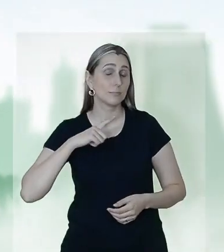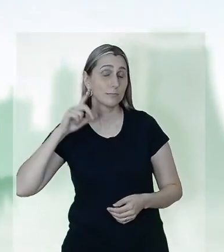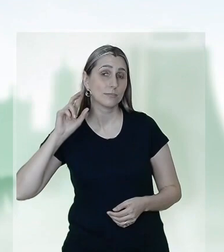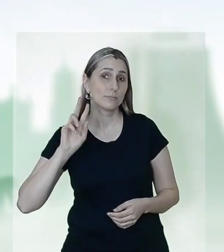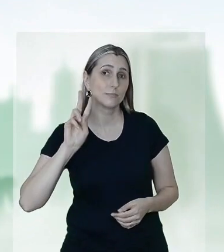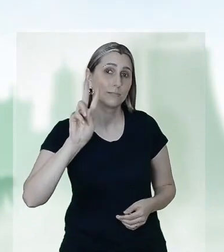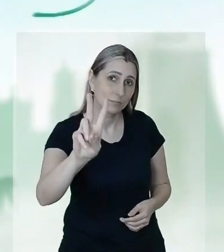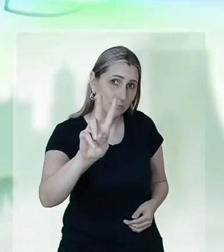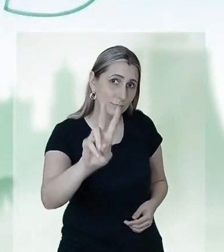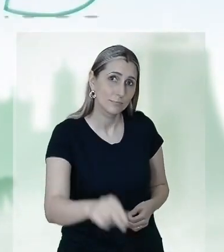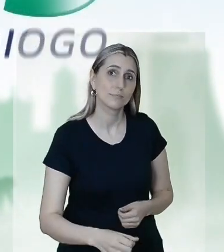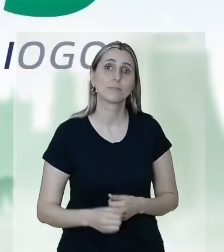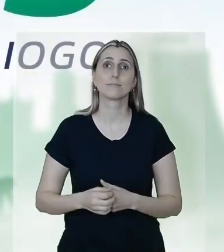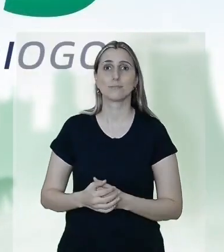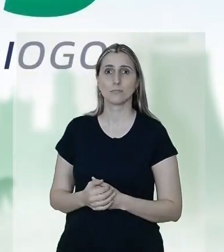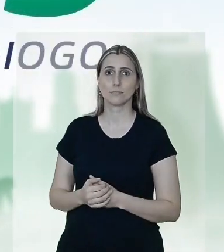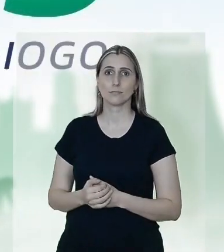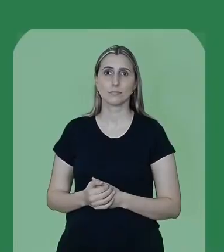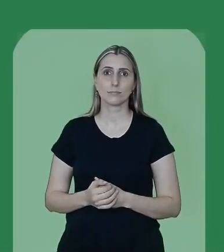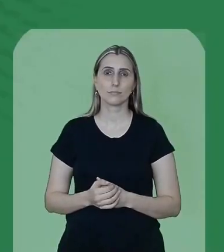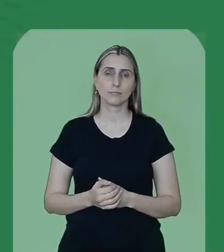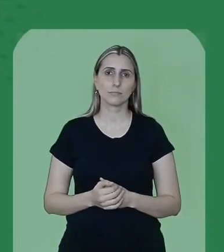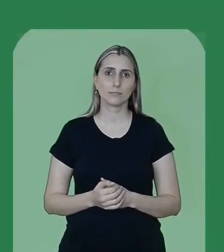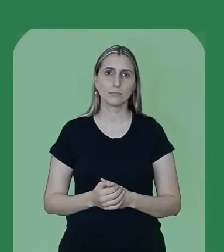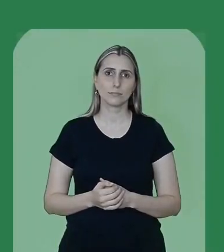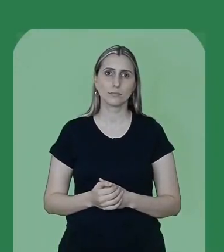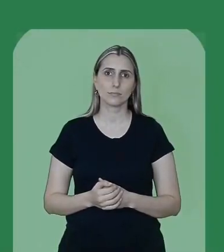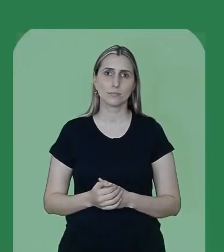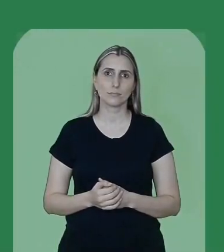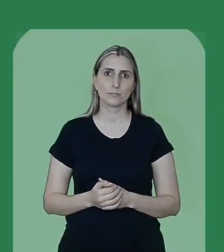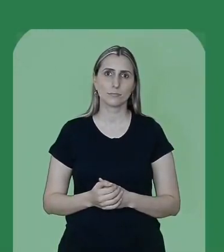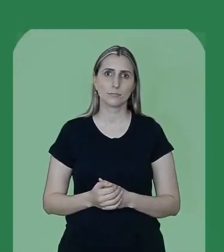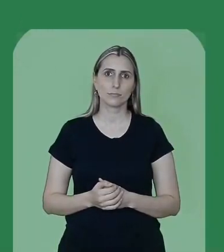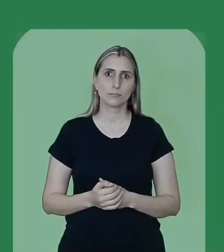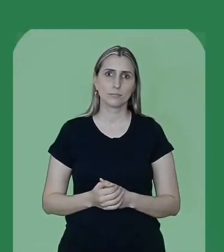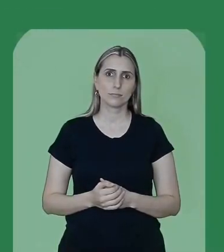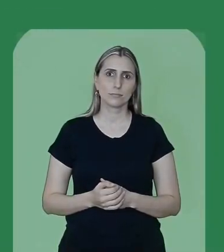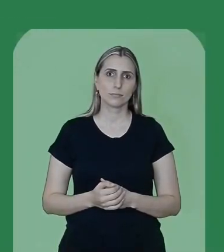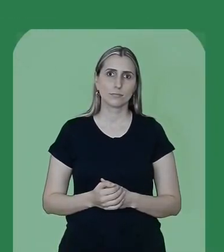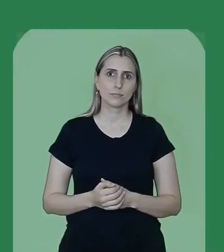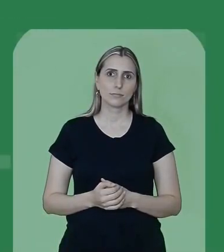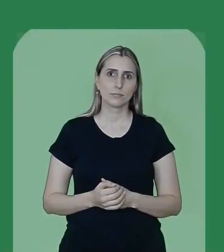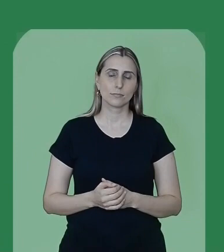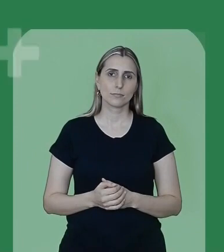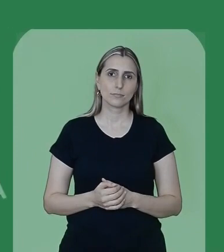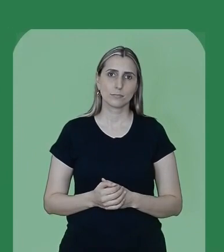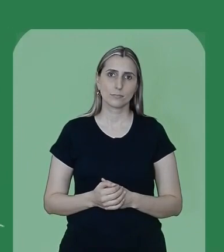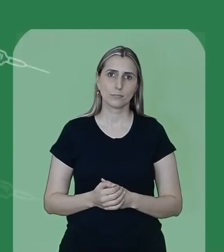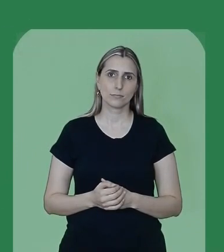É hora ser Porto Alegre, meu